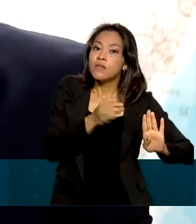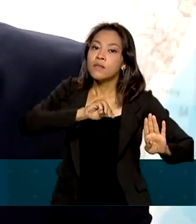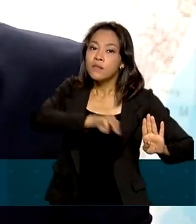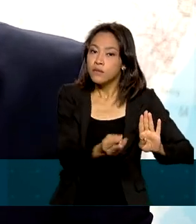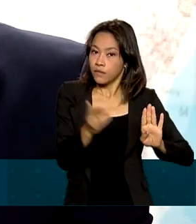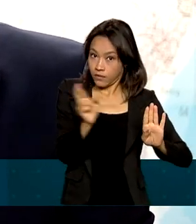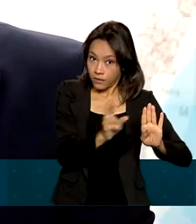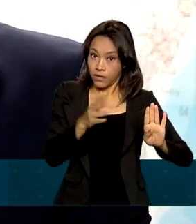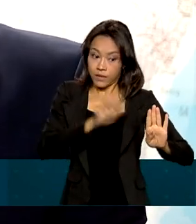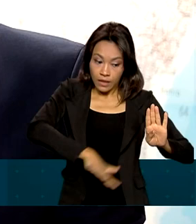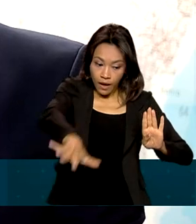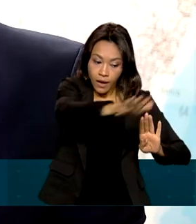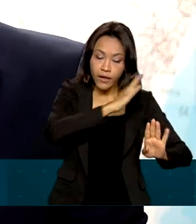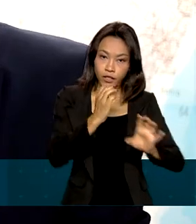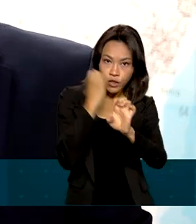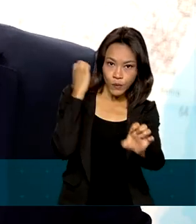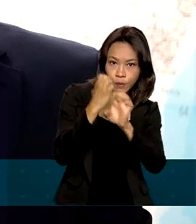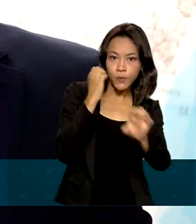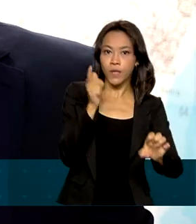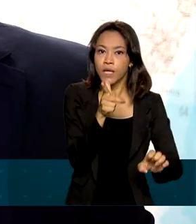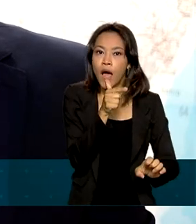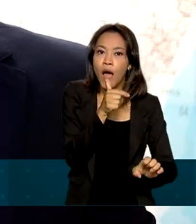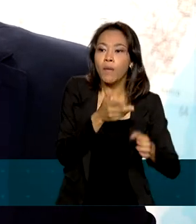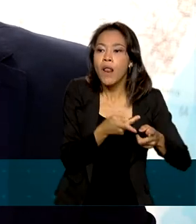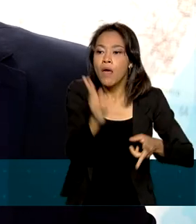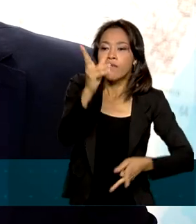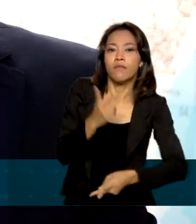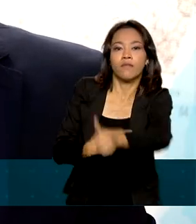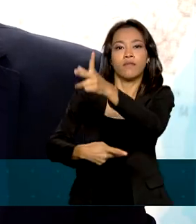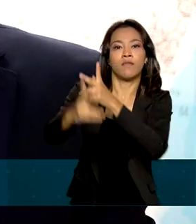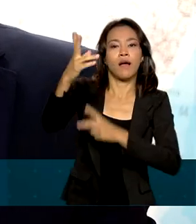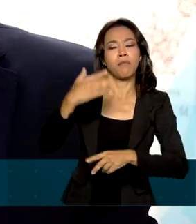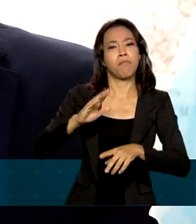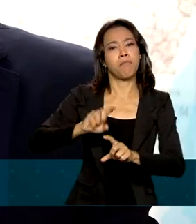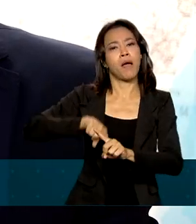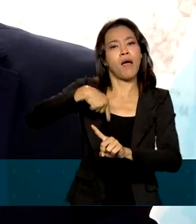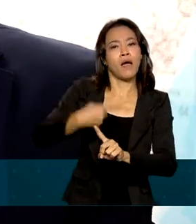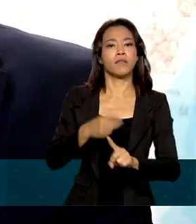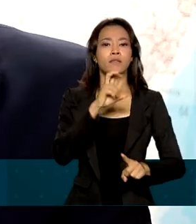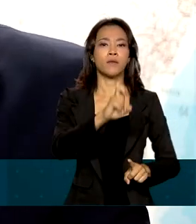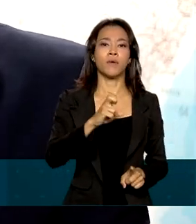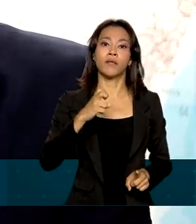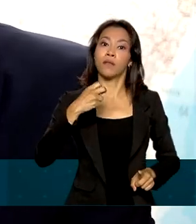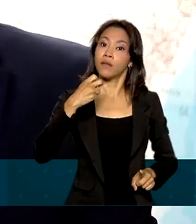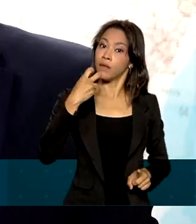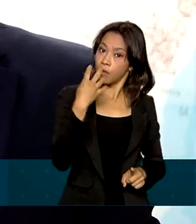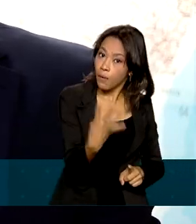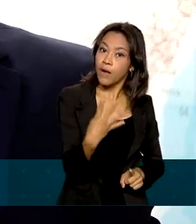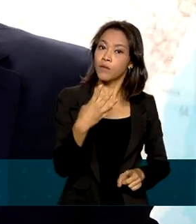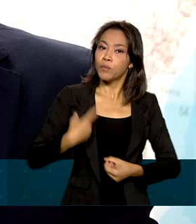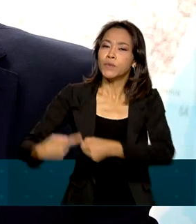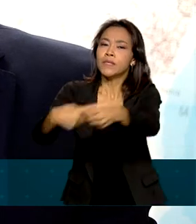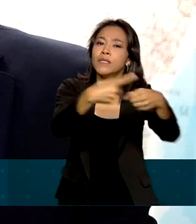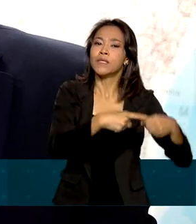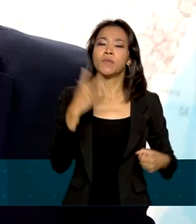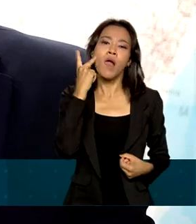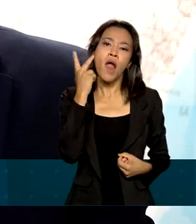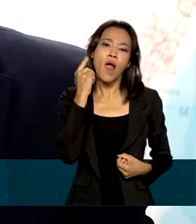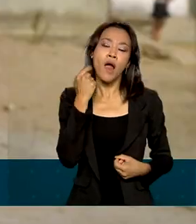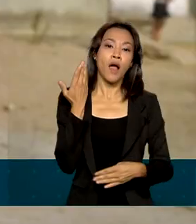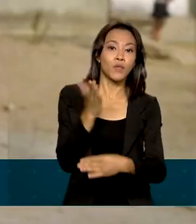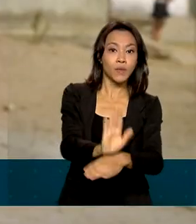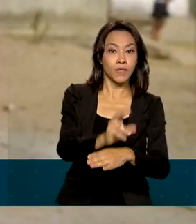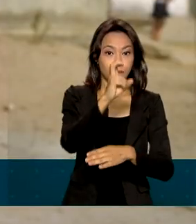em obras de infraestrutura hídrica para levar as águas do Eixo Norte para mais 54 municípios do Ceará, atendendo cerca de 5 milhões de